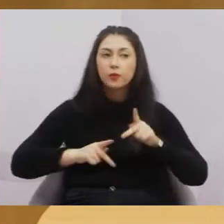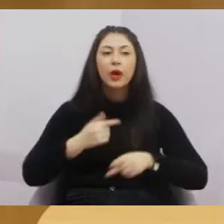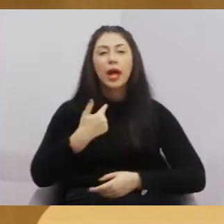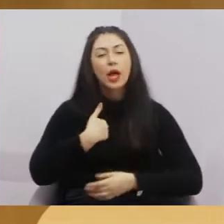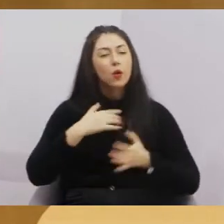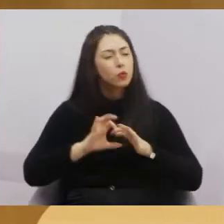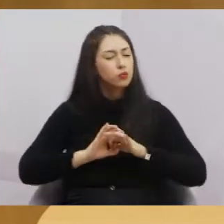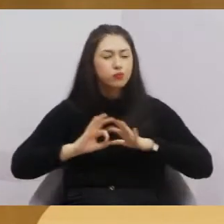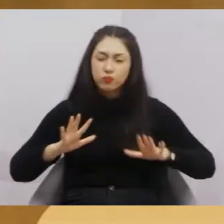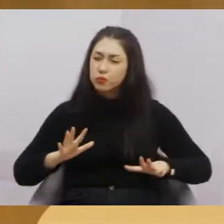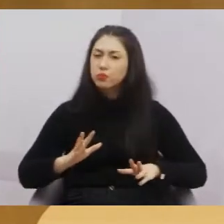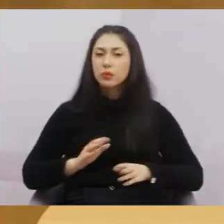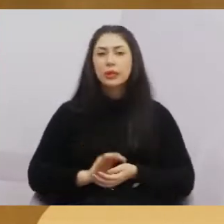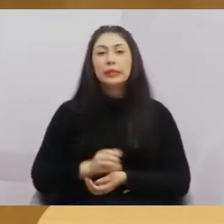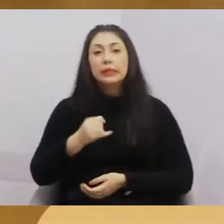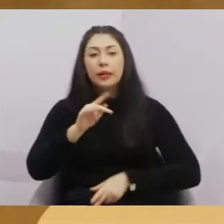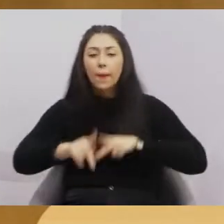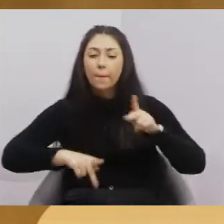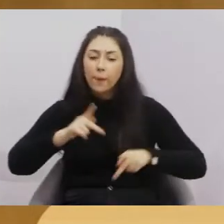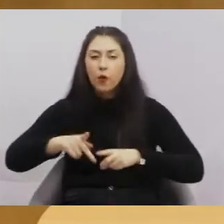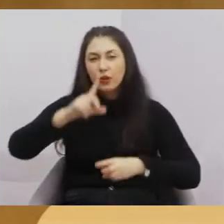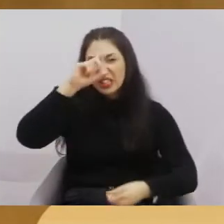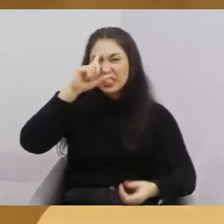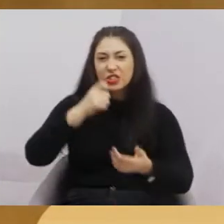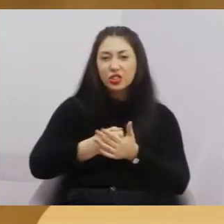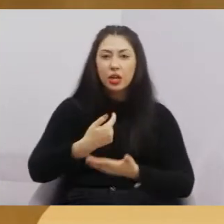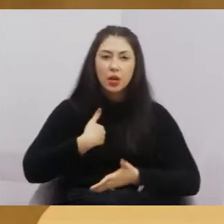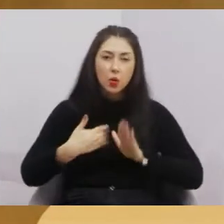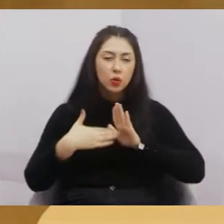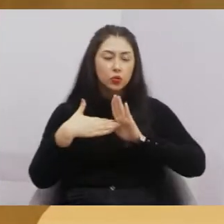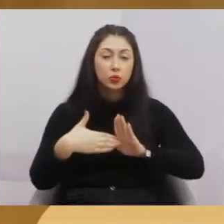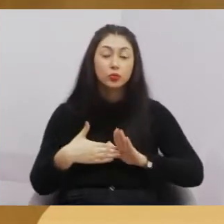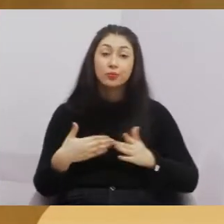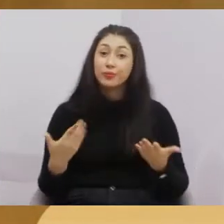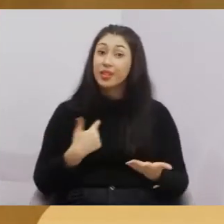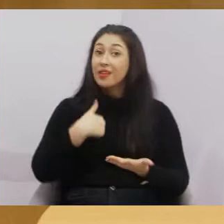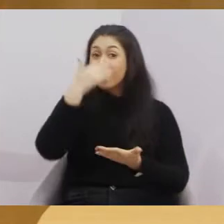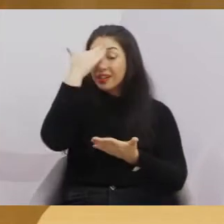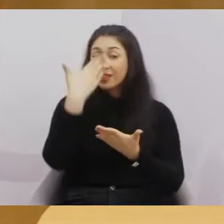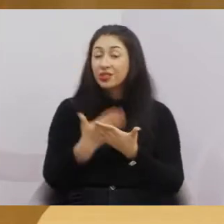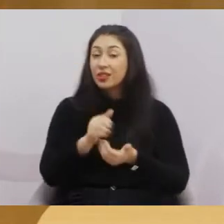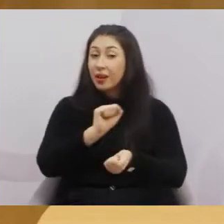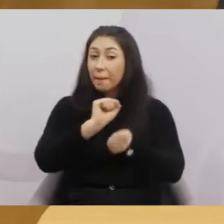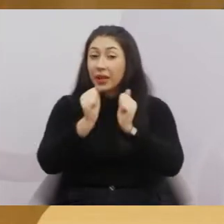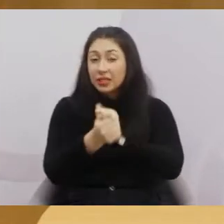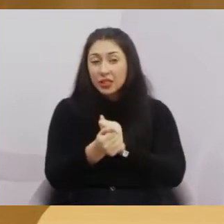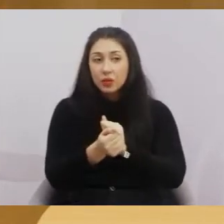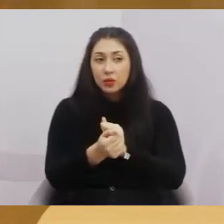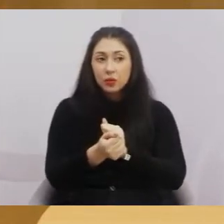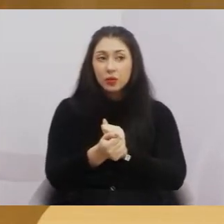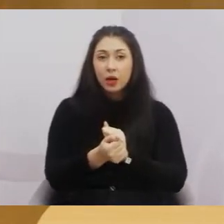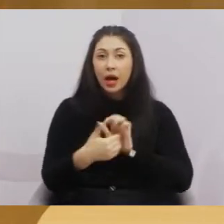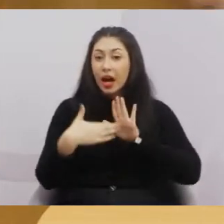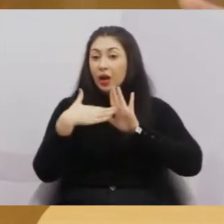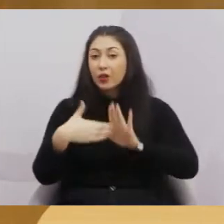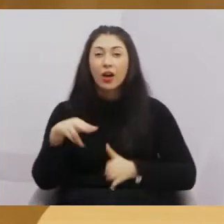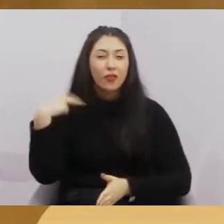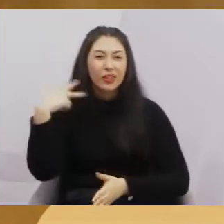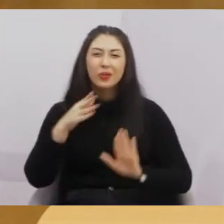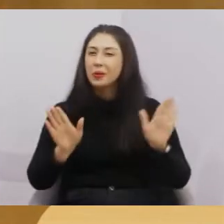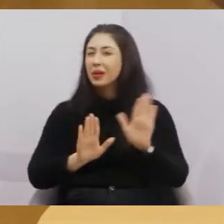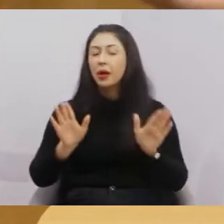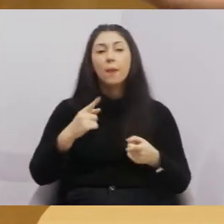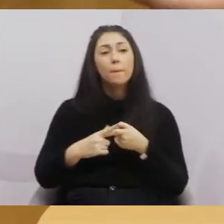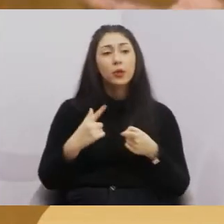eu vou estar lá o que o povo e a população precisar. Então, creio eu que essa adequação não é para atender os vereadores, porque o